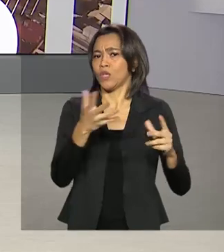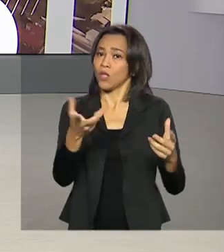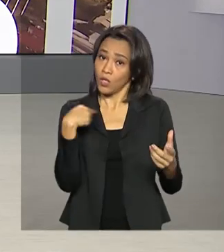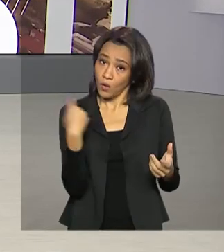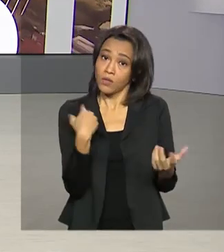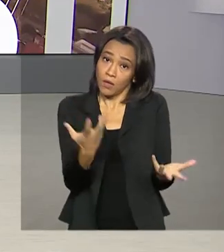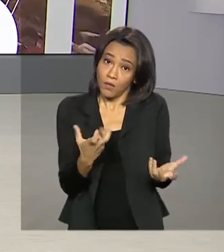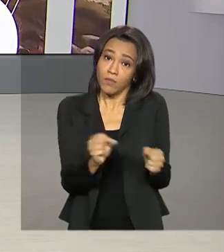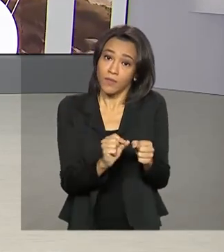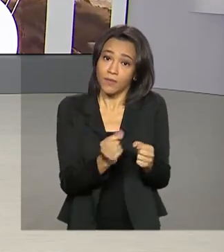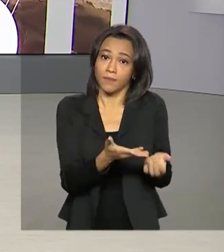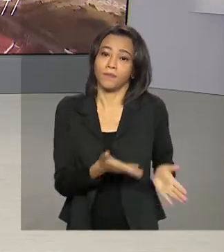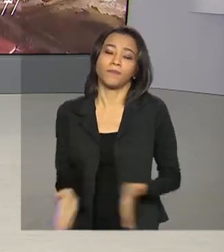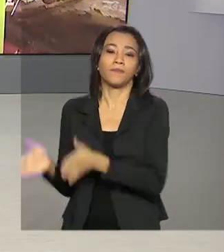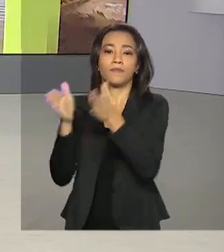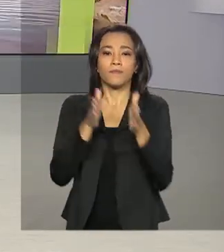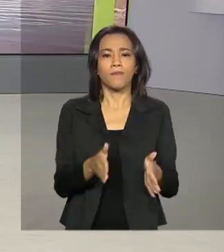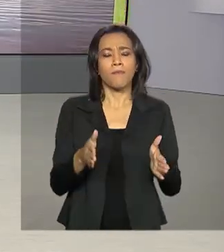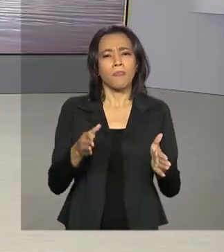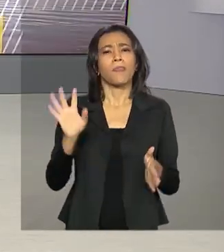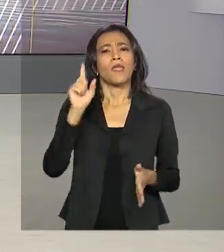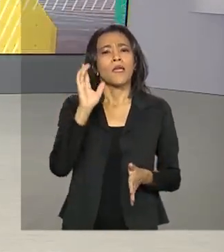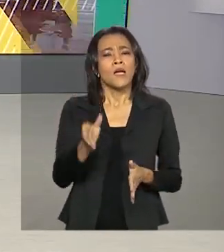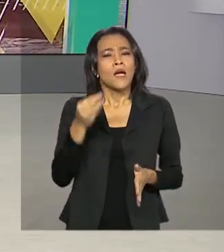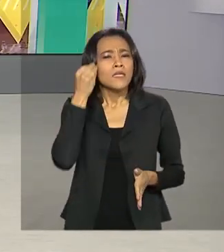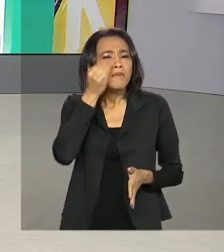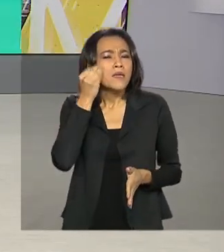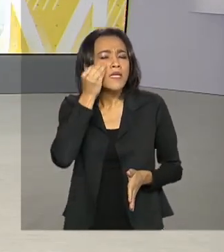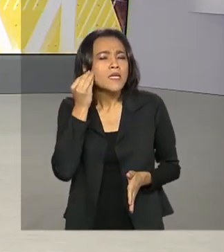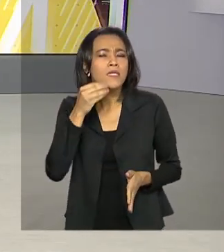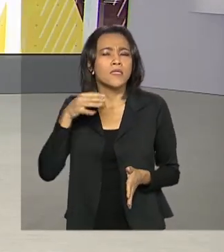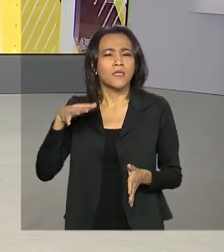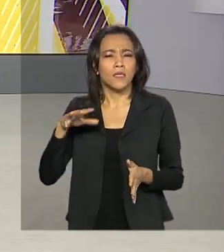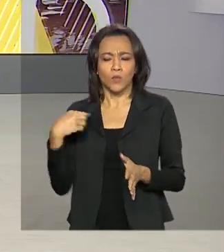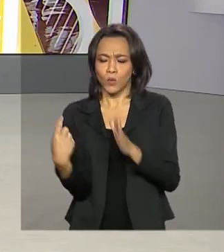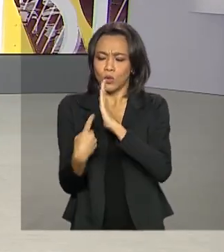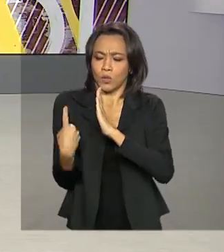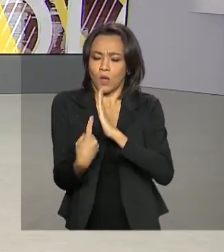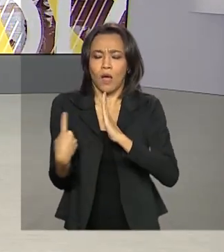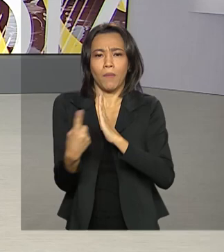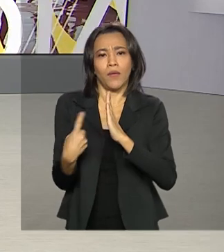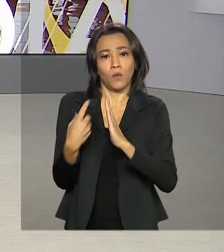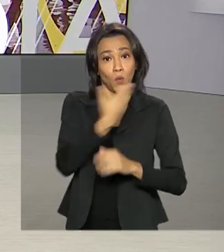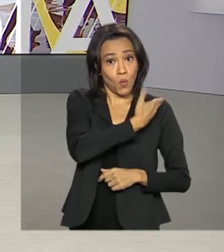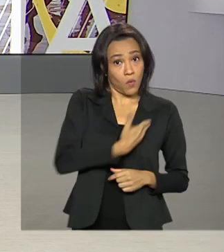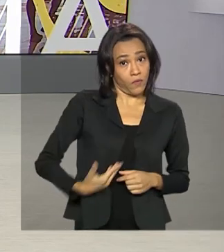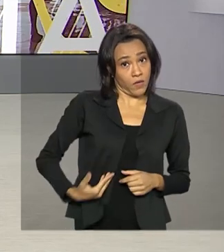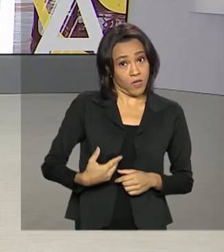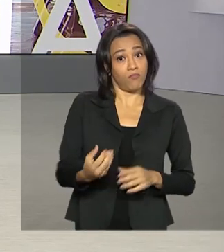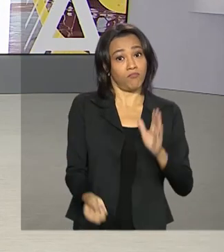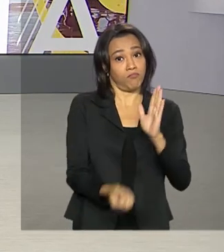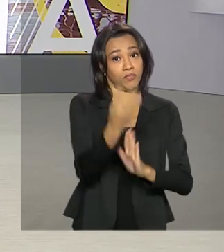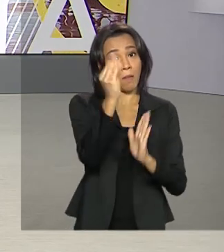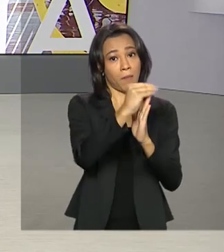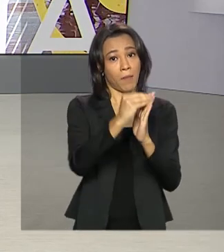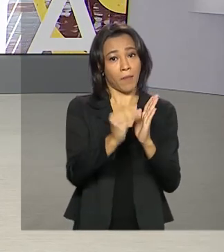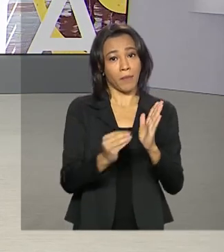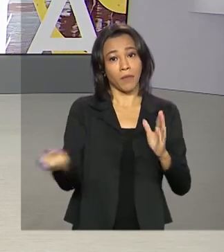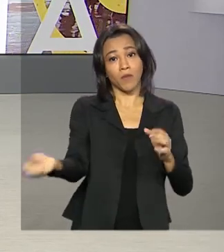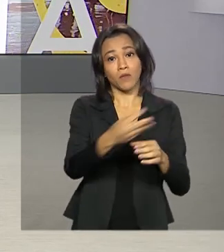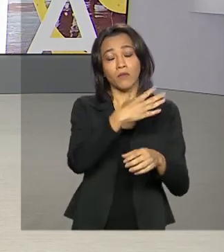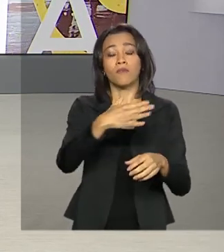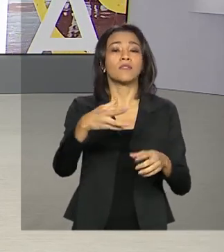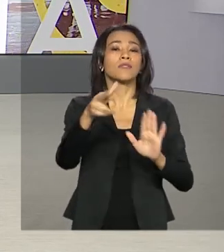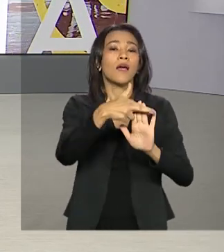A partir da experiência durante o isolamento social, o governo definiu novas regras para o trabalho remoto dos